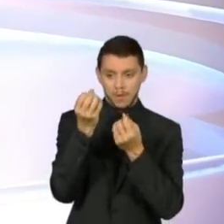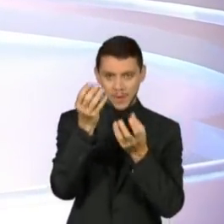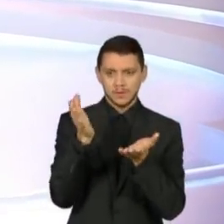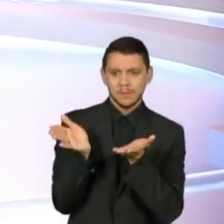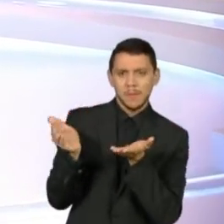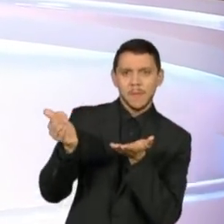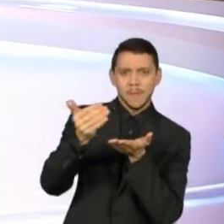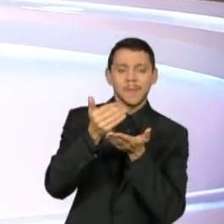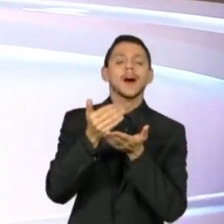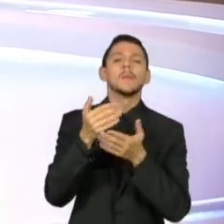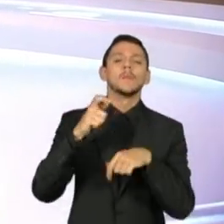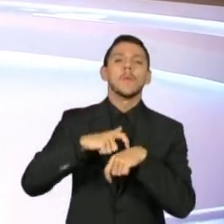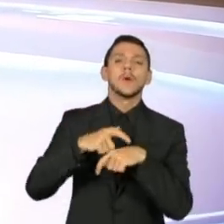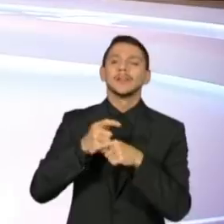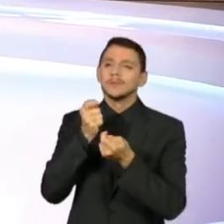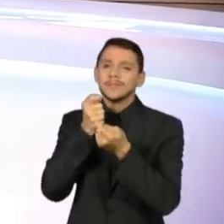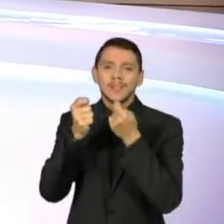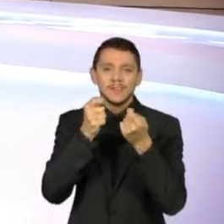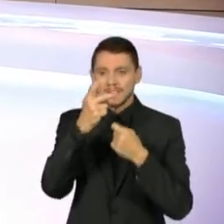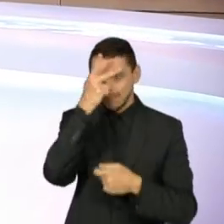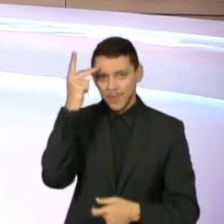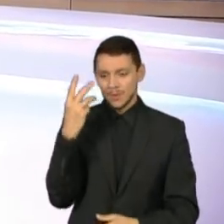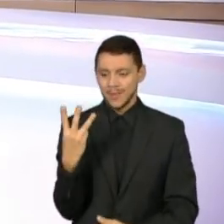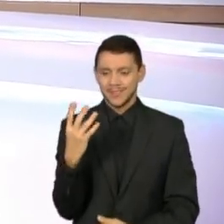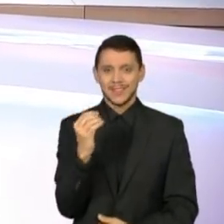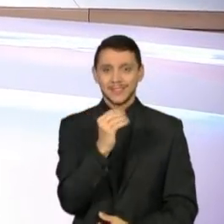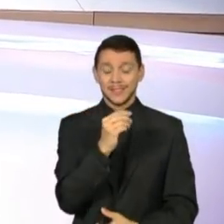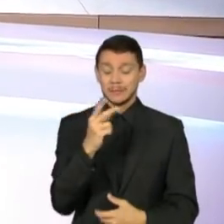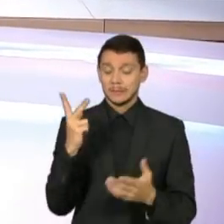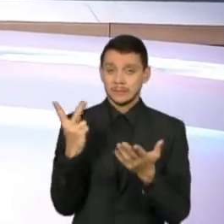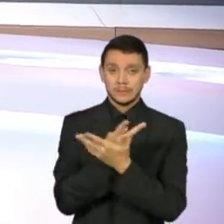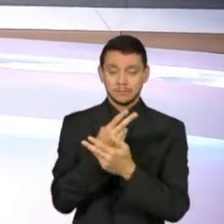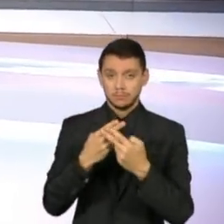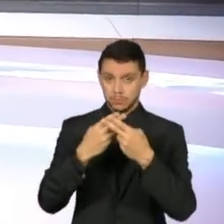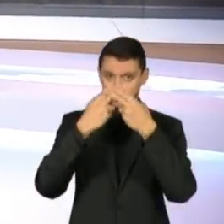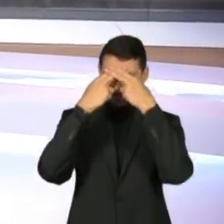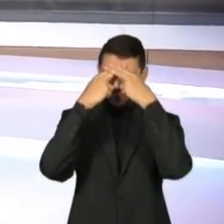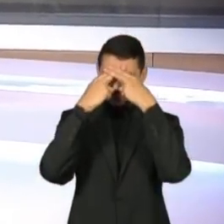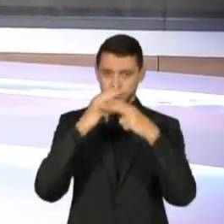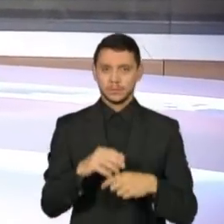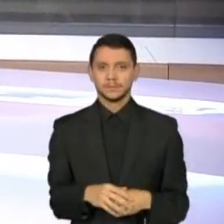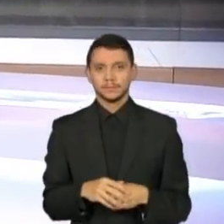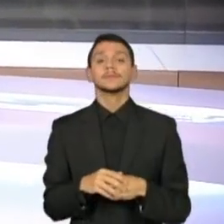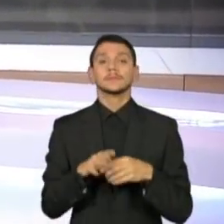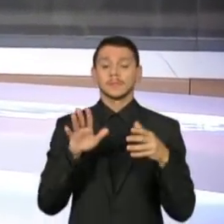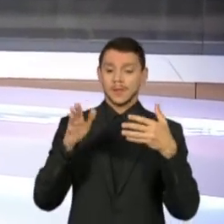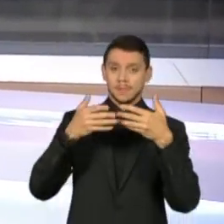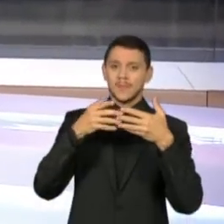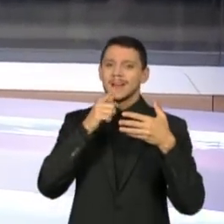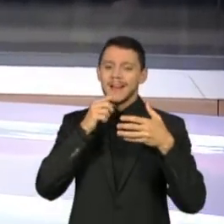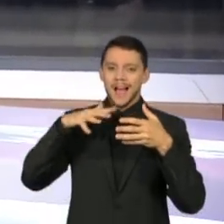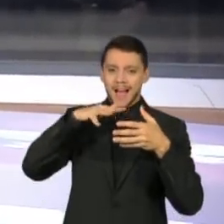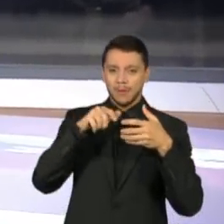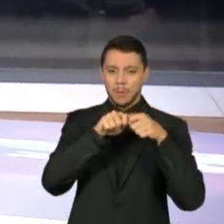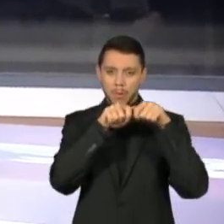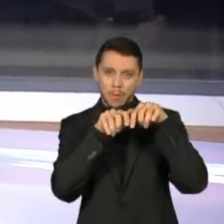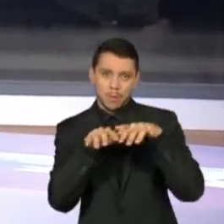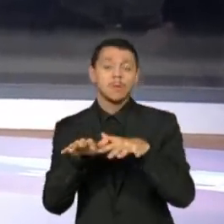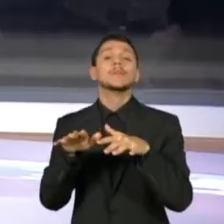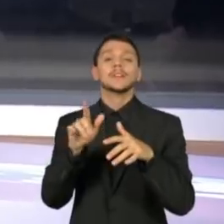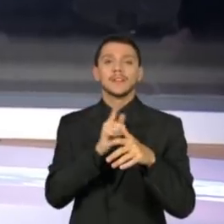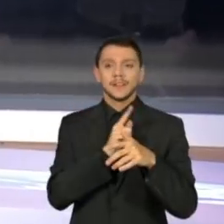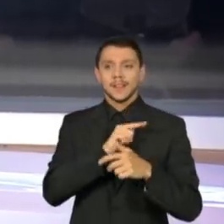com 300 pessoas em situação de trauma. Depois do rompimento da barragem de Brumadinho, Daniela fez um mergulho para